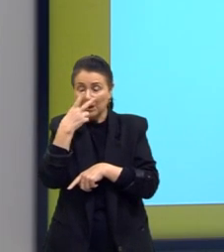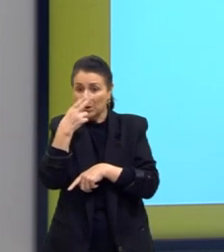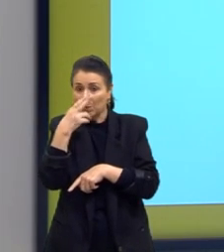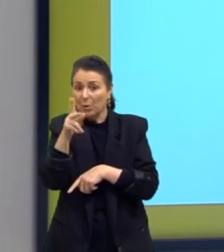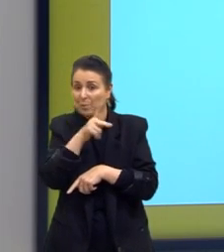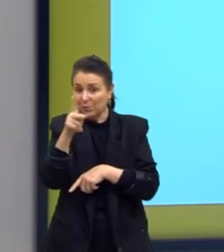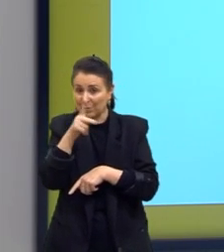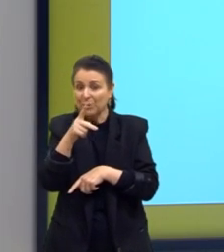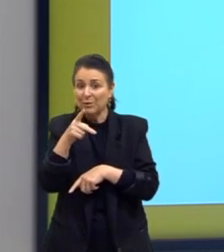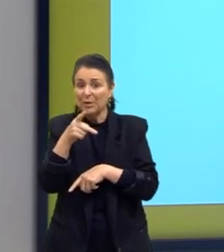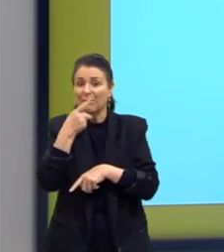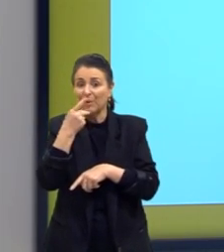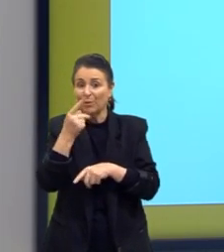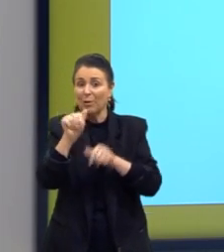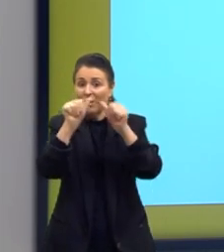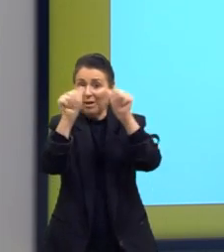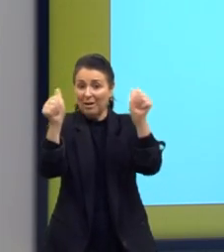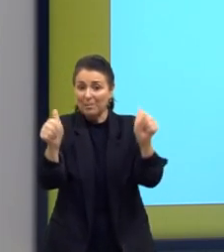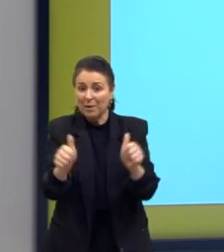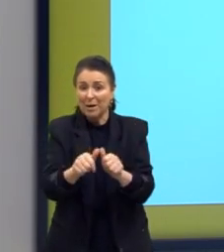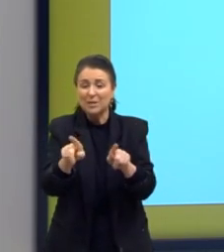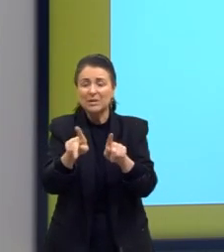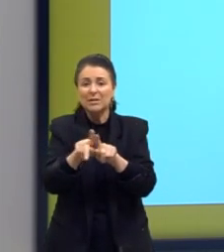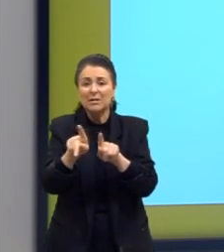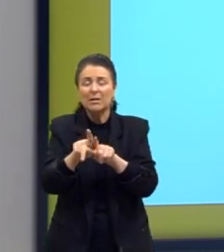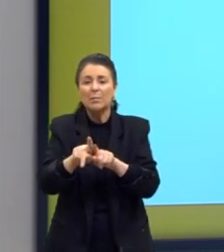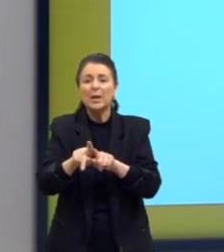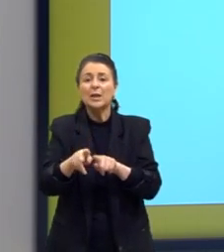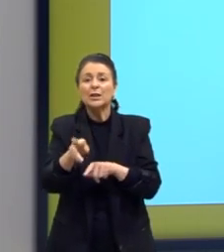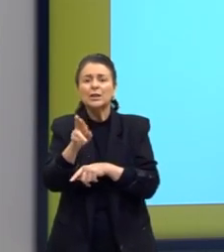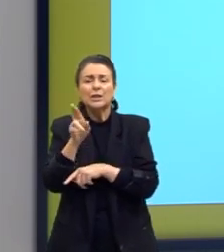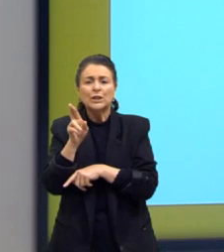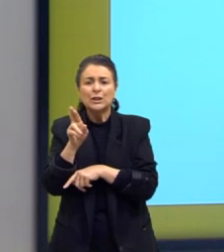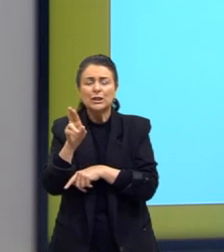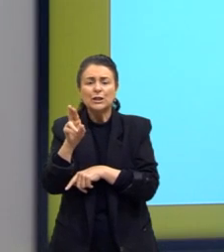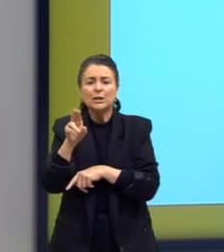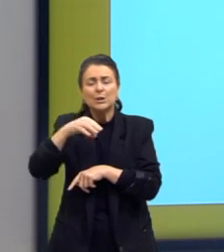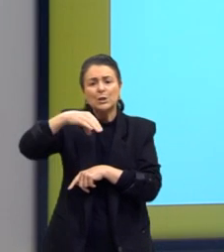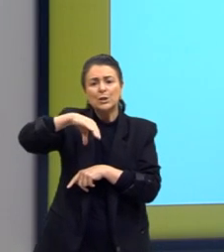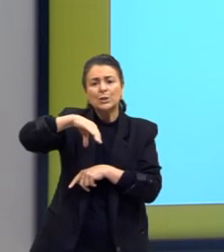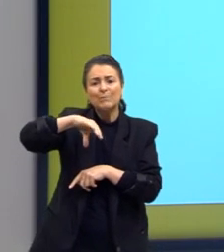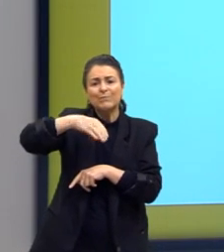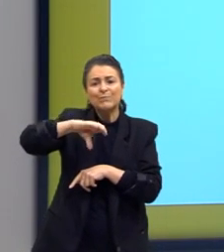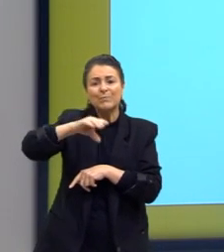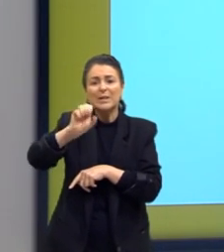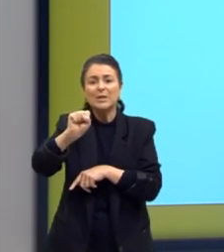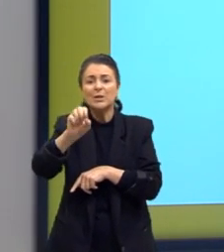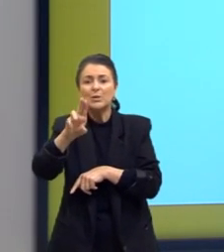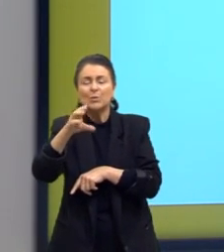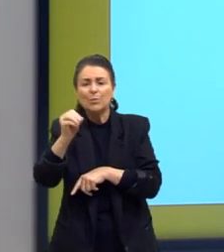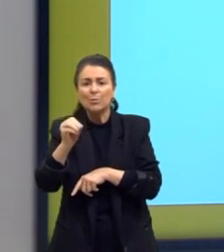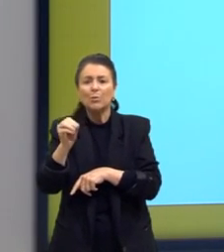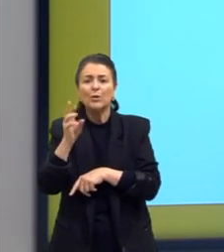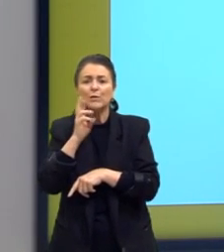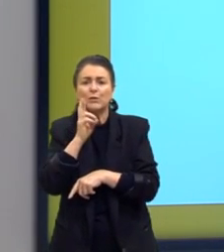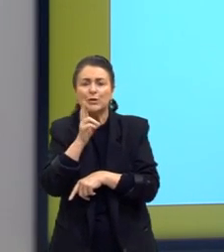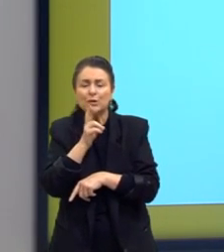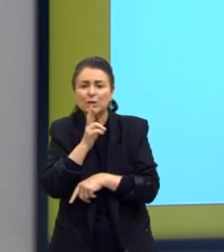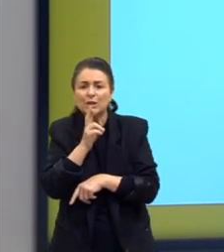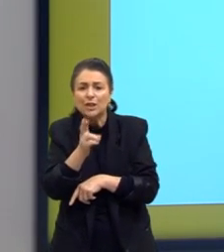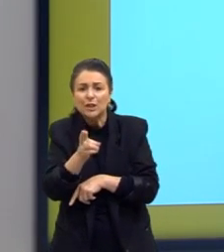as imagens de bala, em pastilhas, em refrescos, que aí entram os néctares de fruta, os sucos, os refrigerantes também,